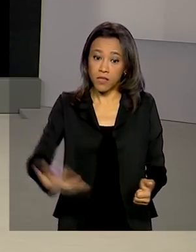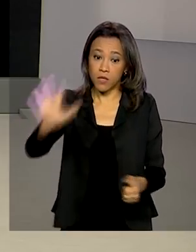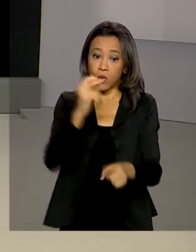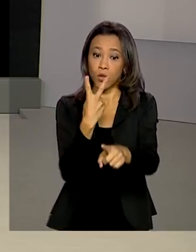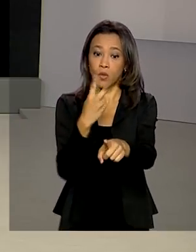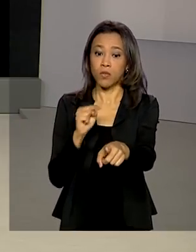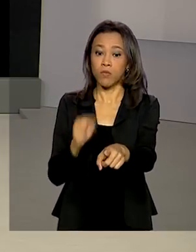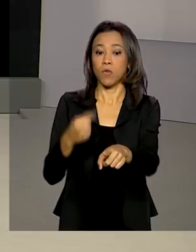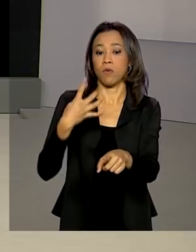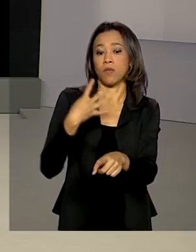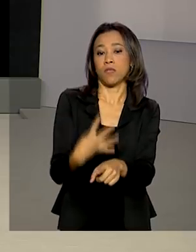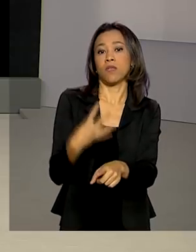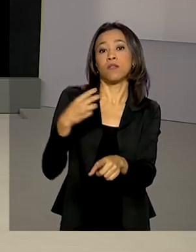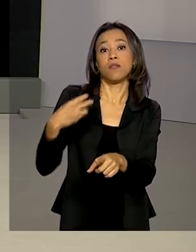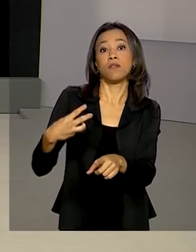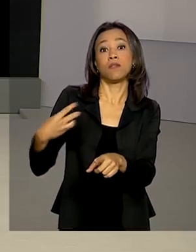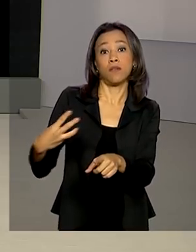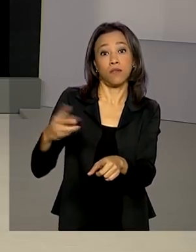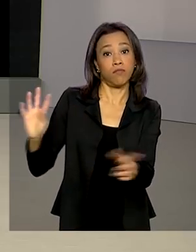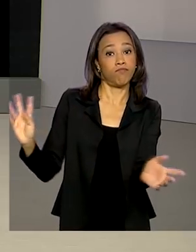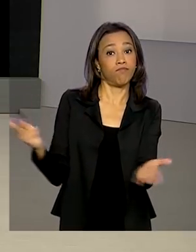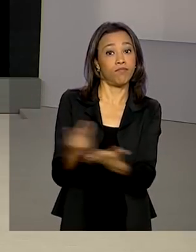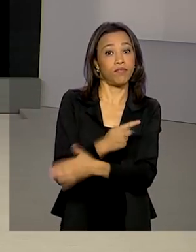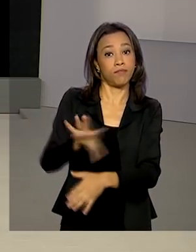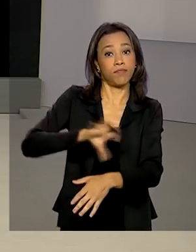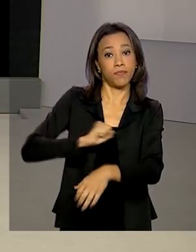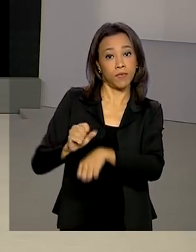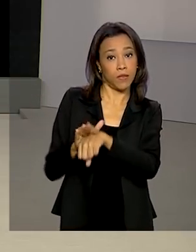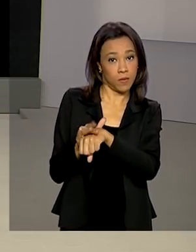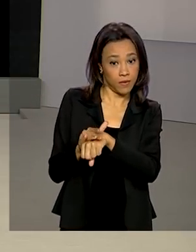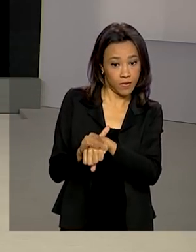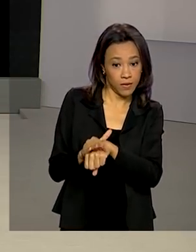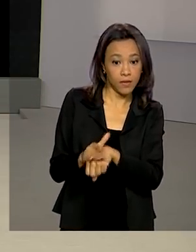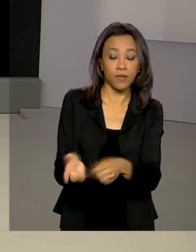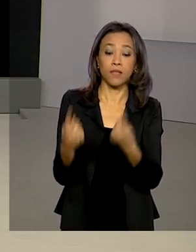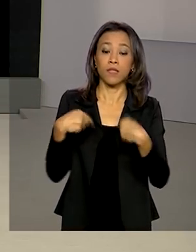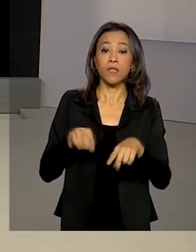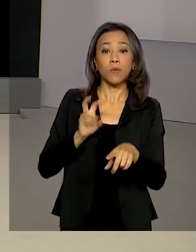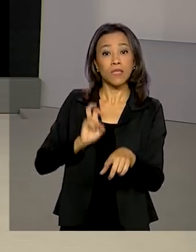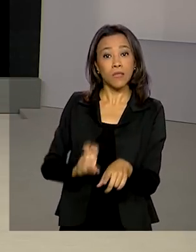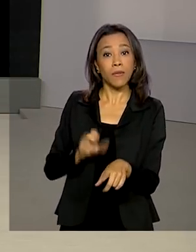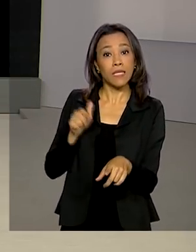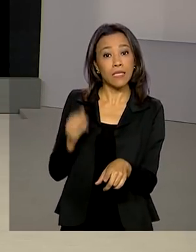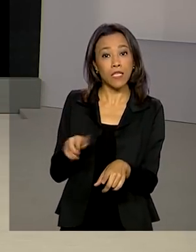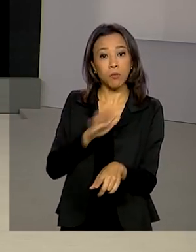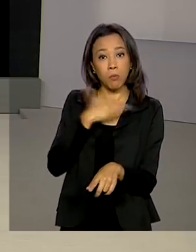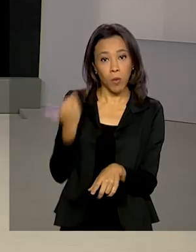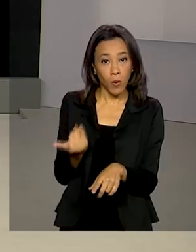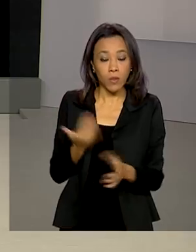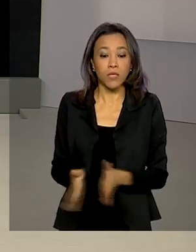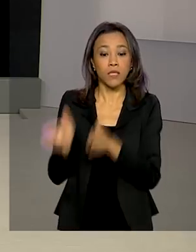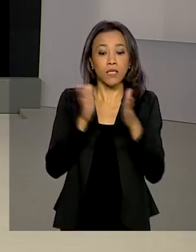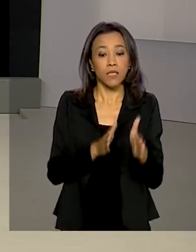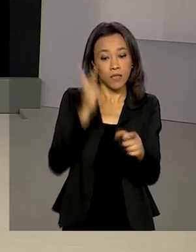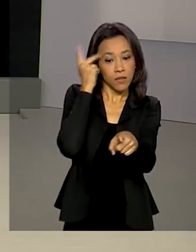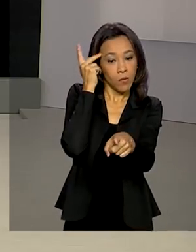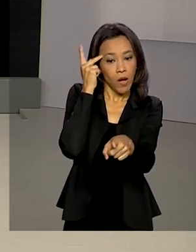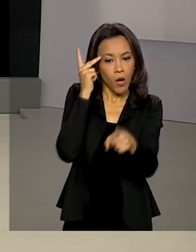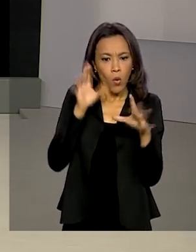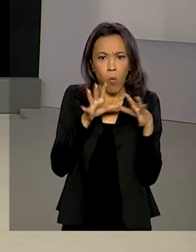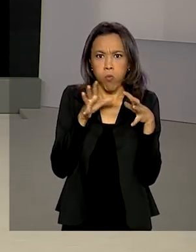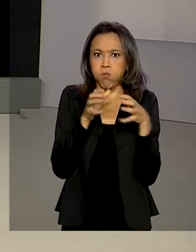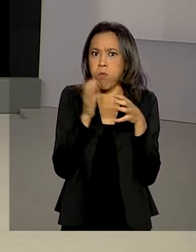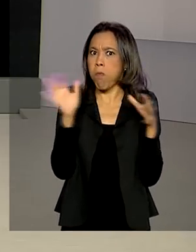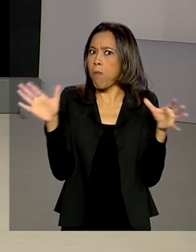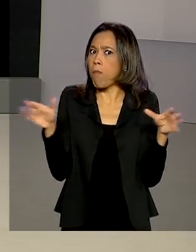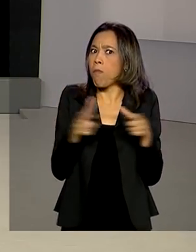.433 casos da Covid-19 com 57 mortes. São Paulo concentra a